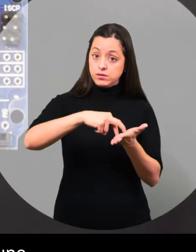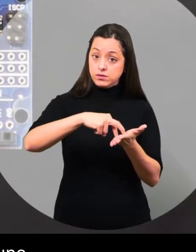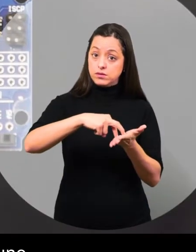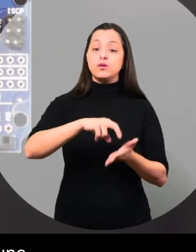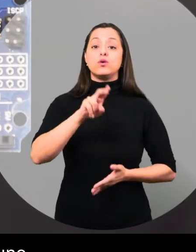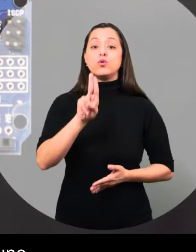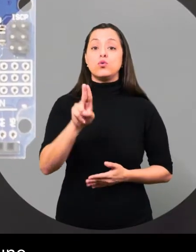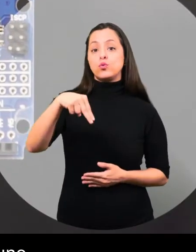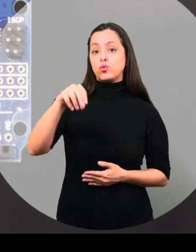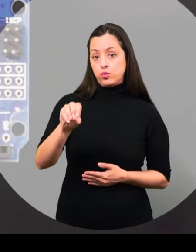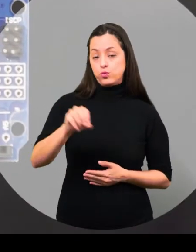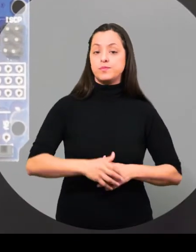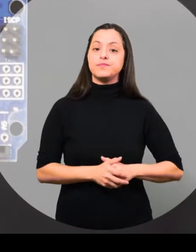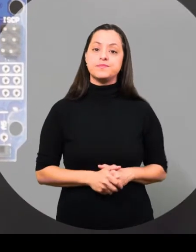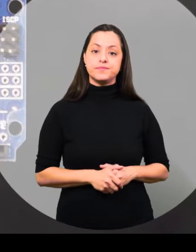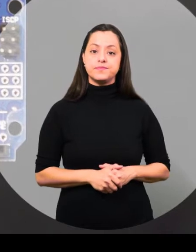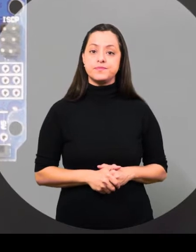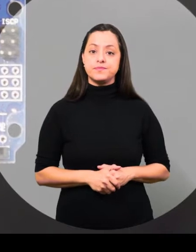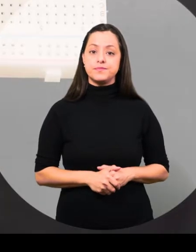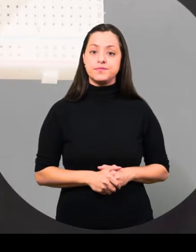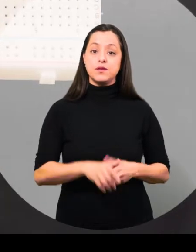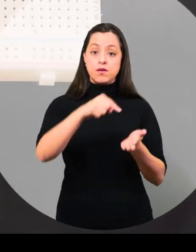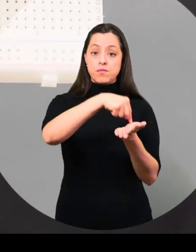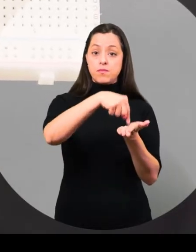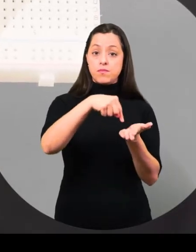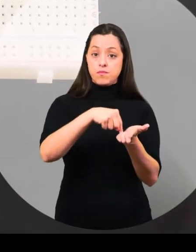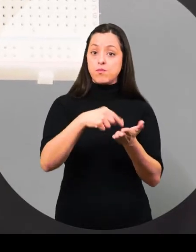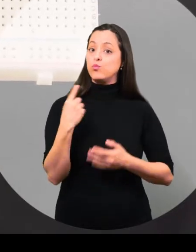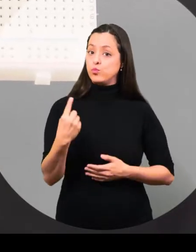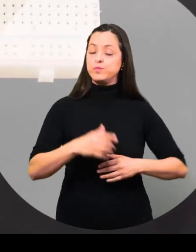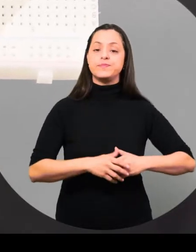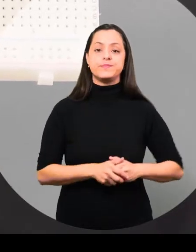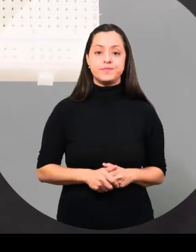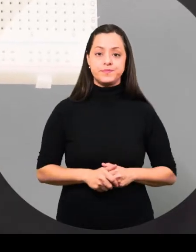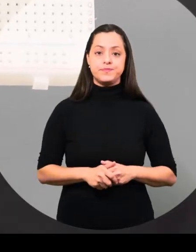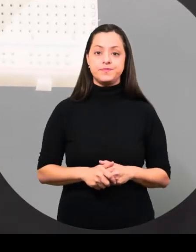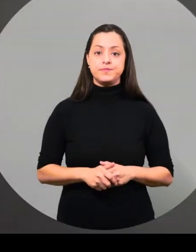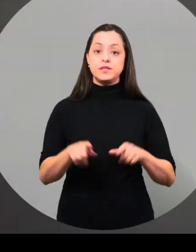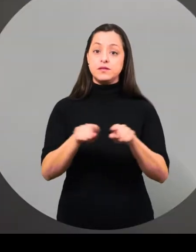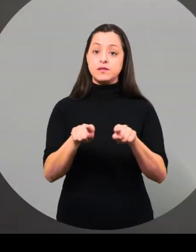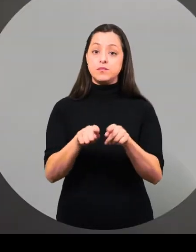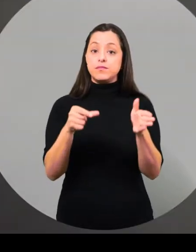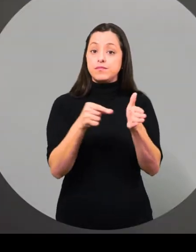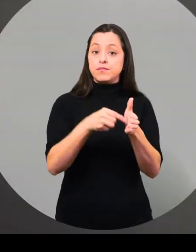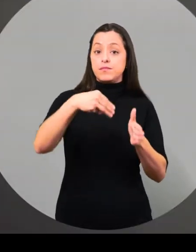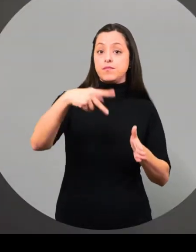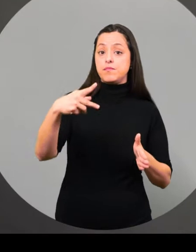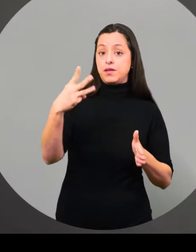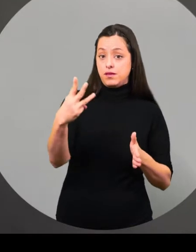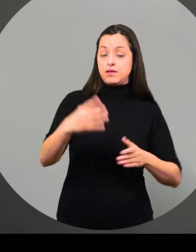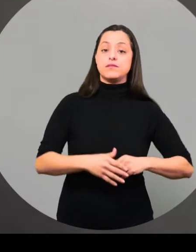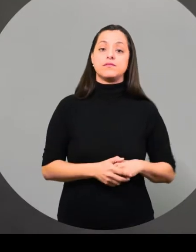o Arduino Uno. Componentes eletrônicos são exibidos em detalhes. Uma protoboard. Um módulo MP3.